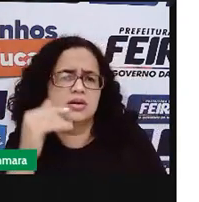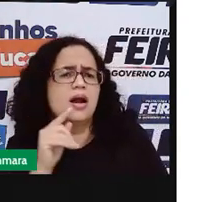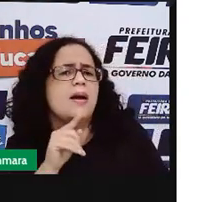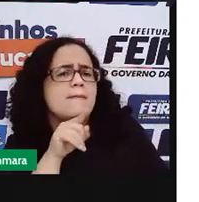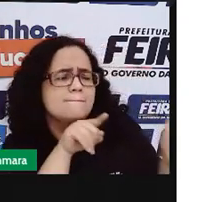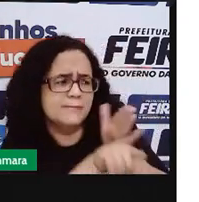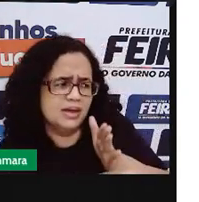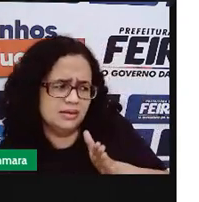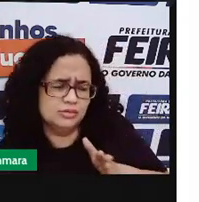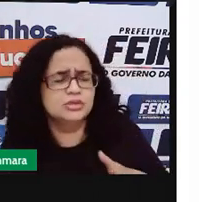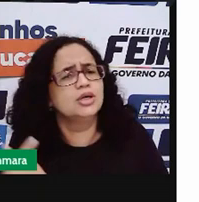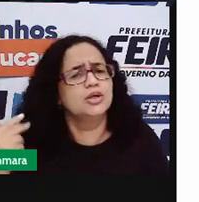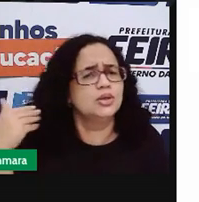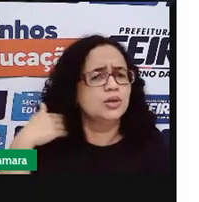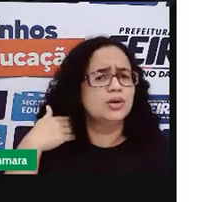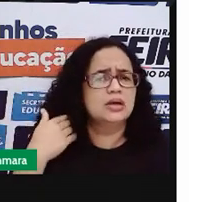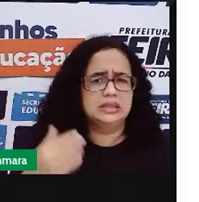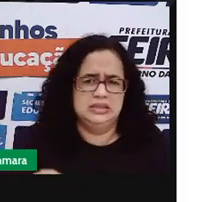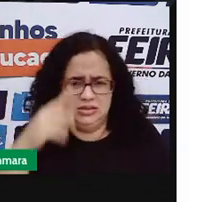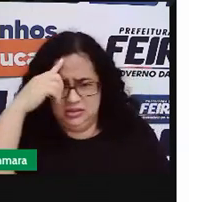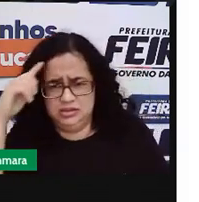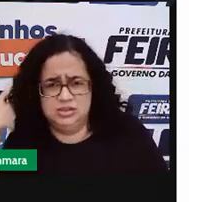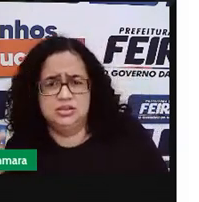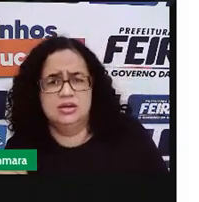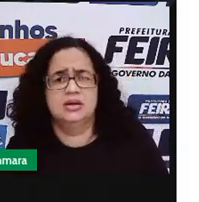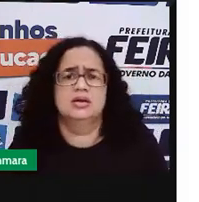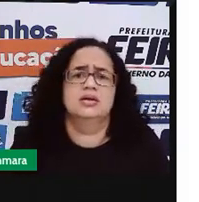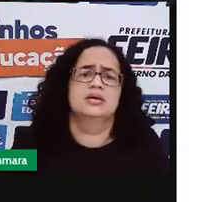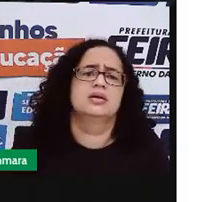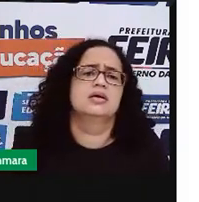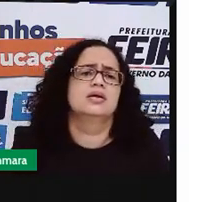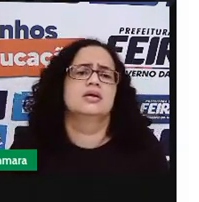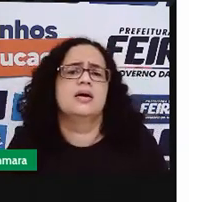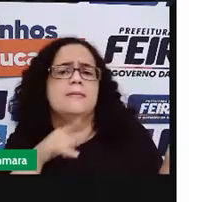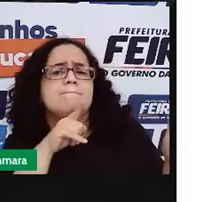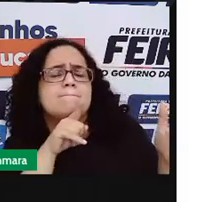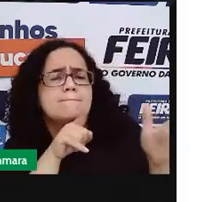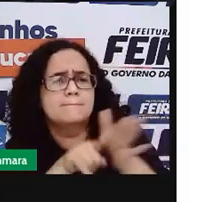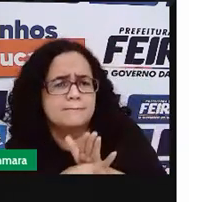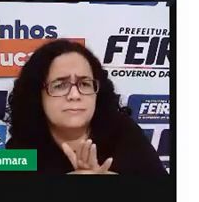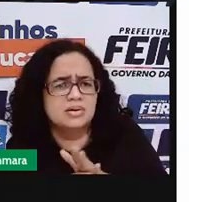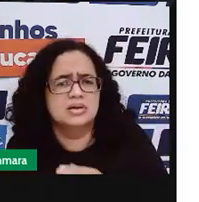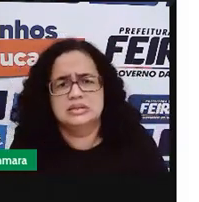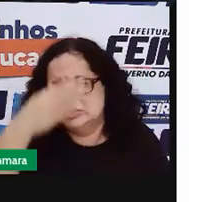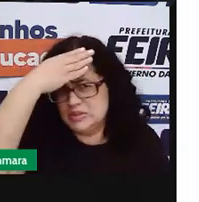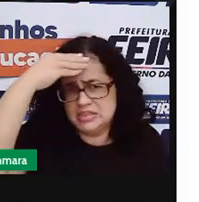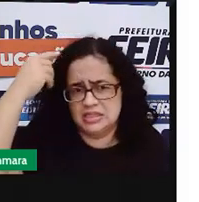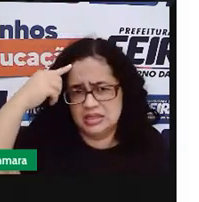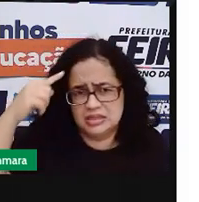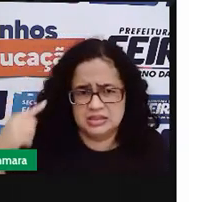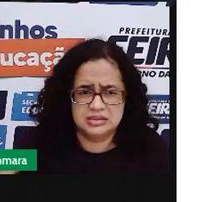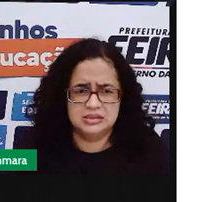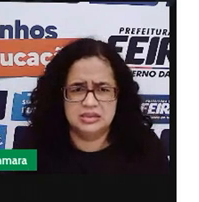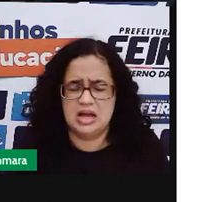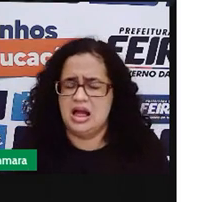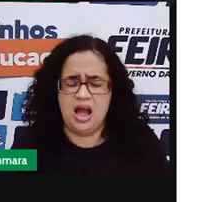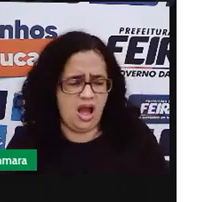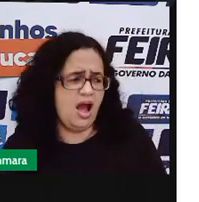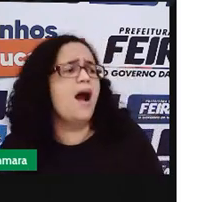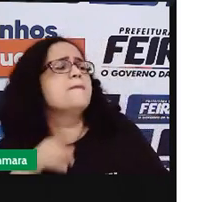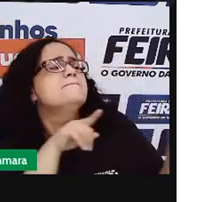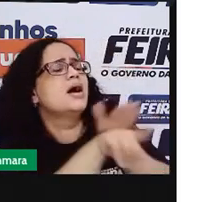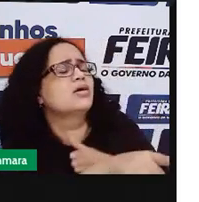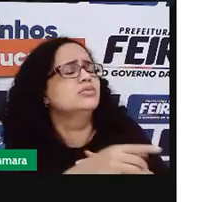Pergunta no posto piranda. Você não já brincou com isso? Quando alguém vem te perguntar alguma coisa e você não sabe? Você nunca fala alguém assim.